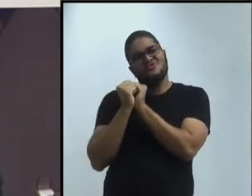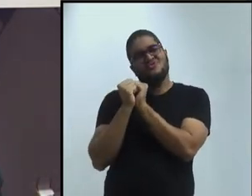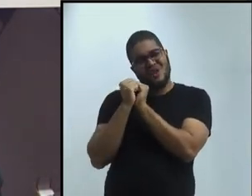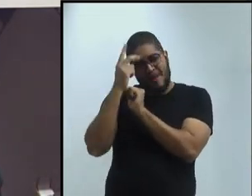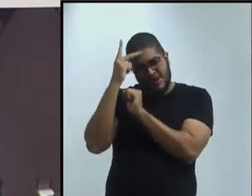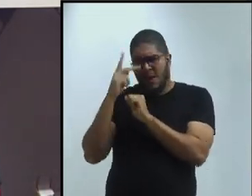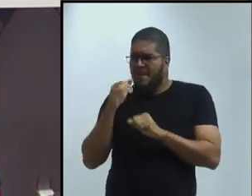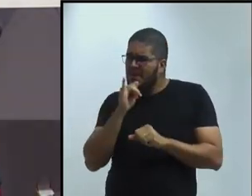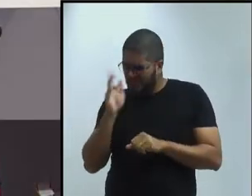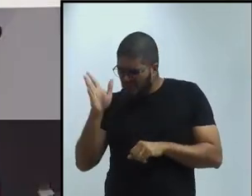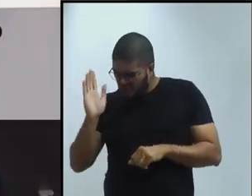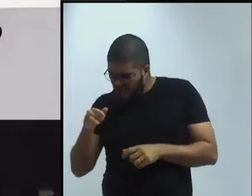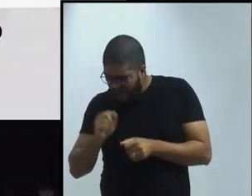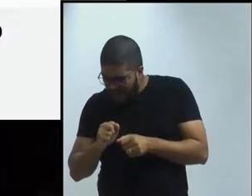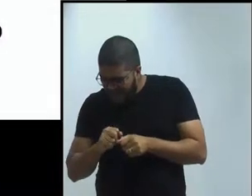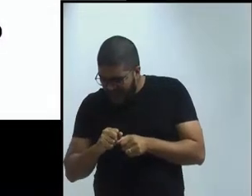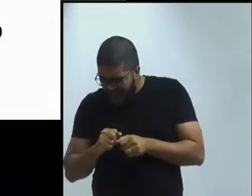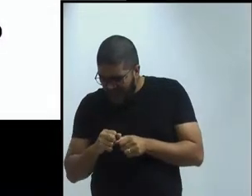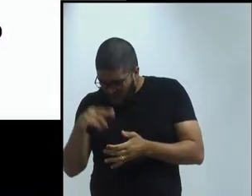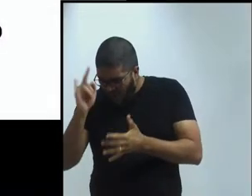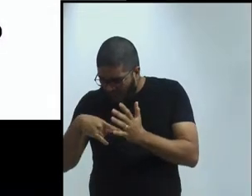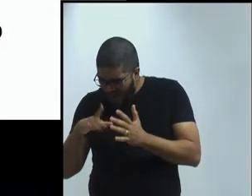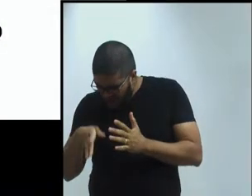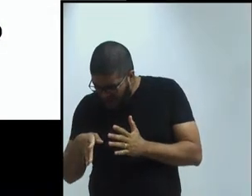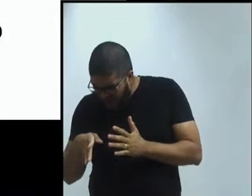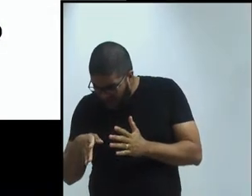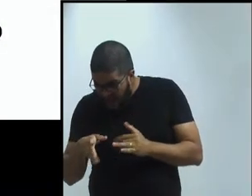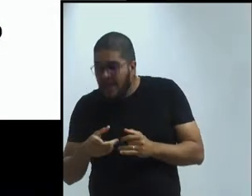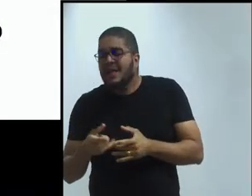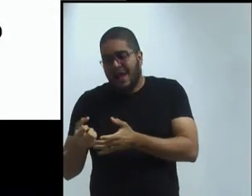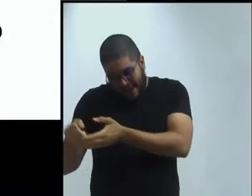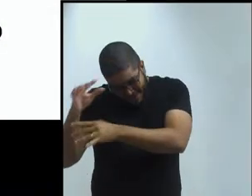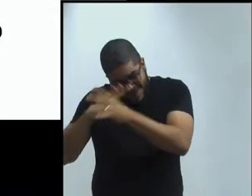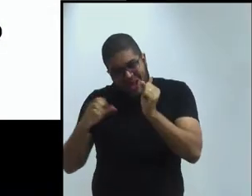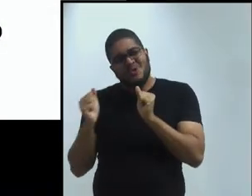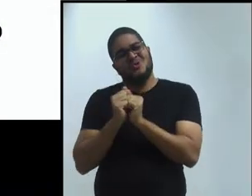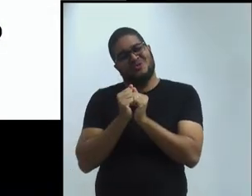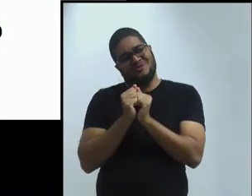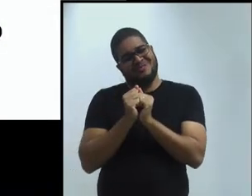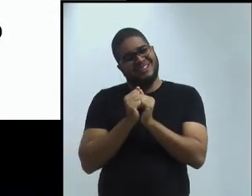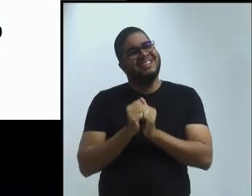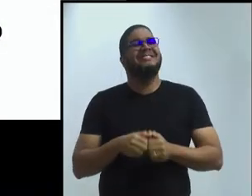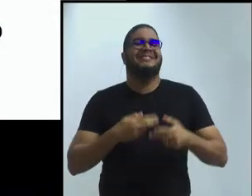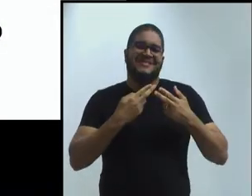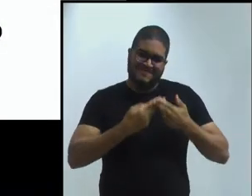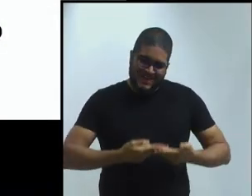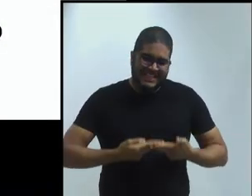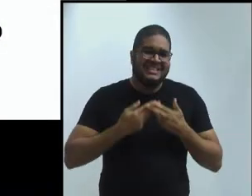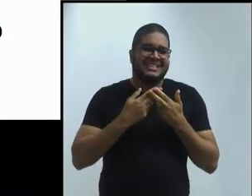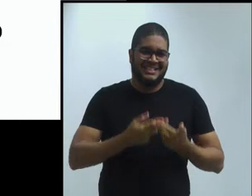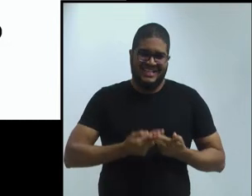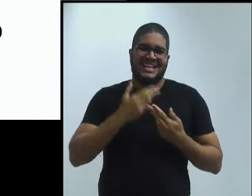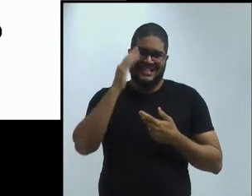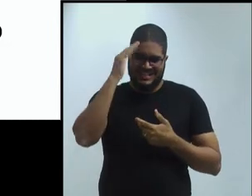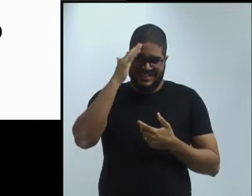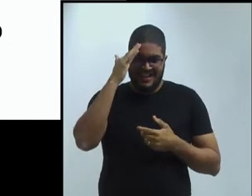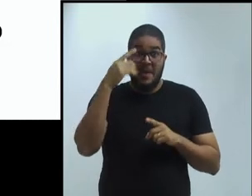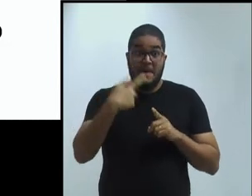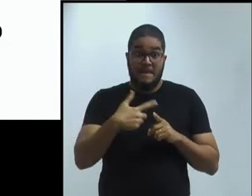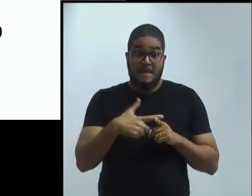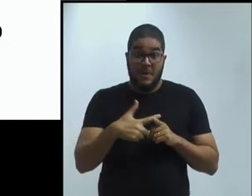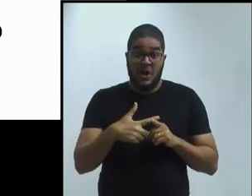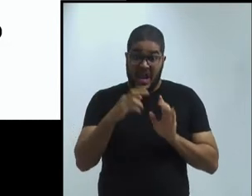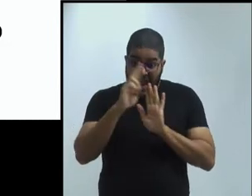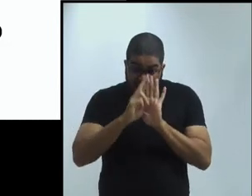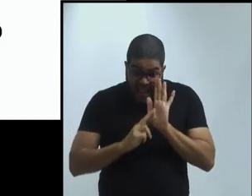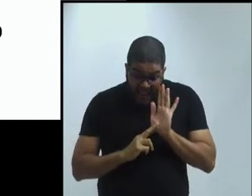ajudar vocês a fazer esse ano. E paciência, porque burocracia é enjoado, mas a gente tem que